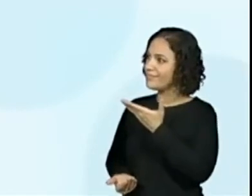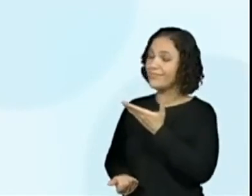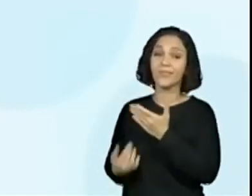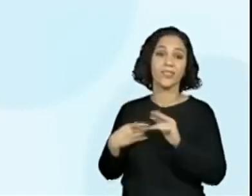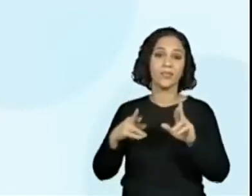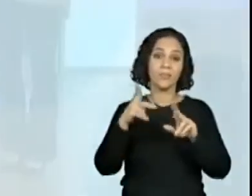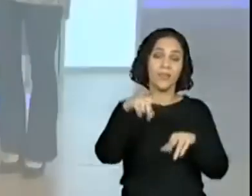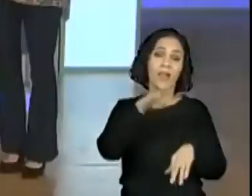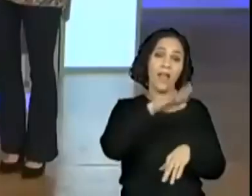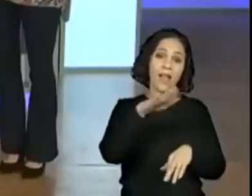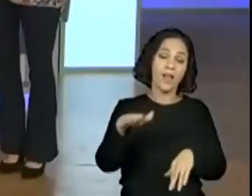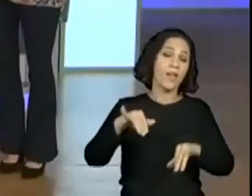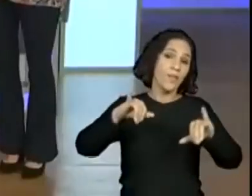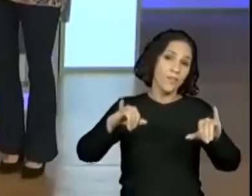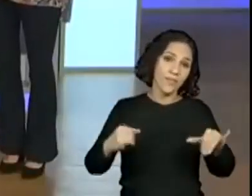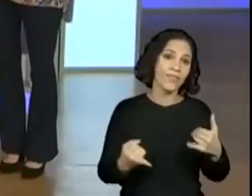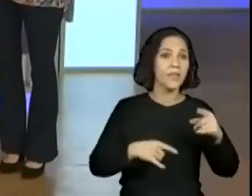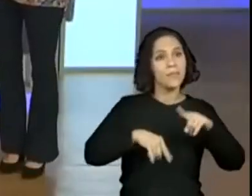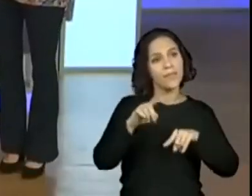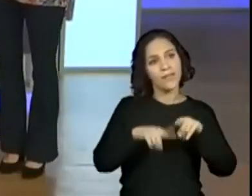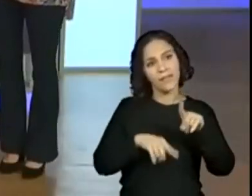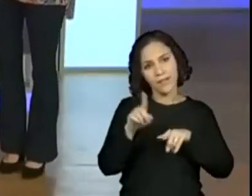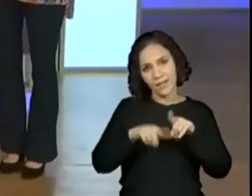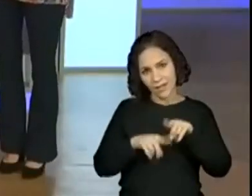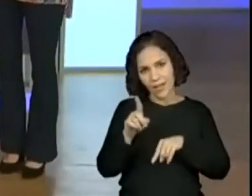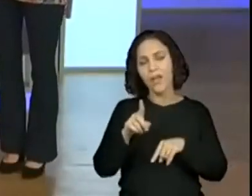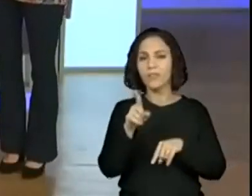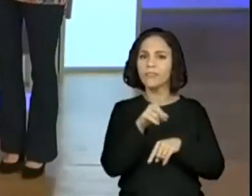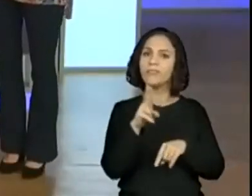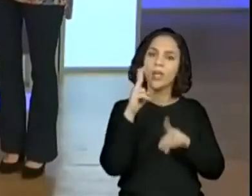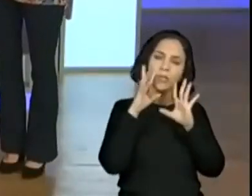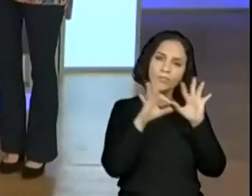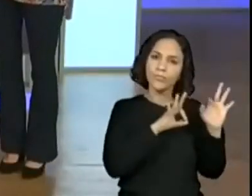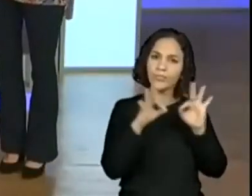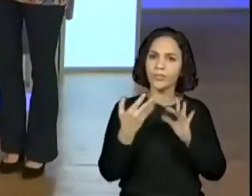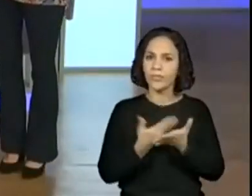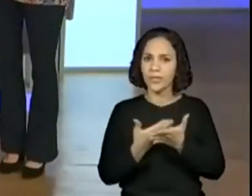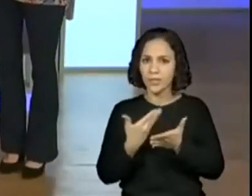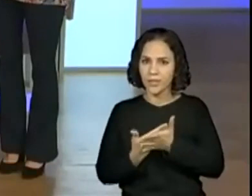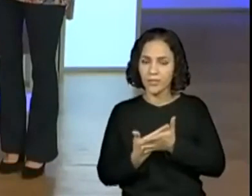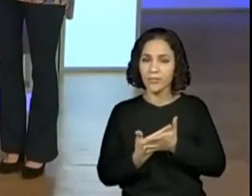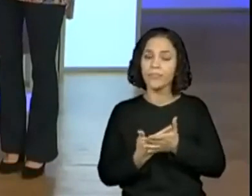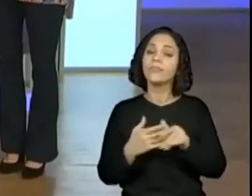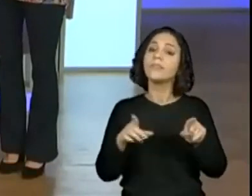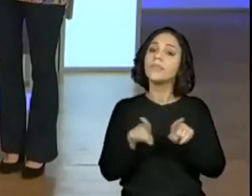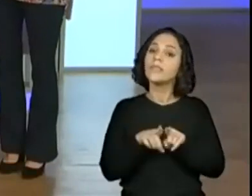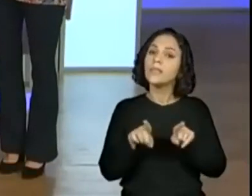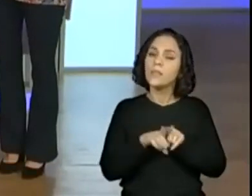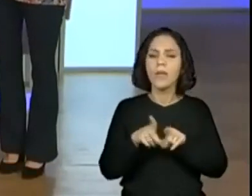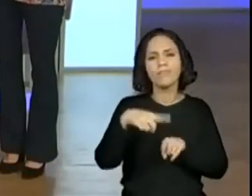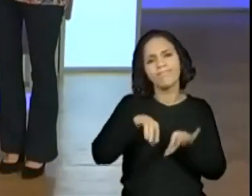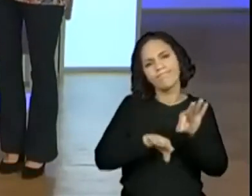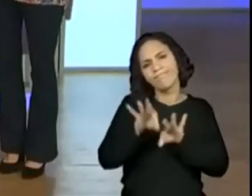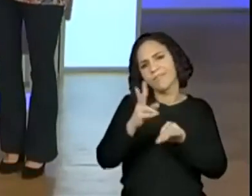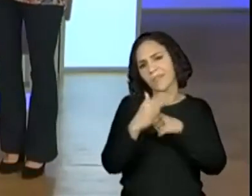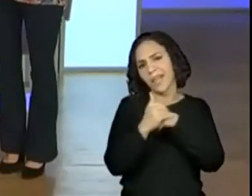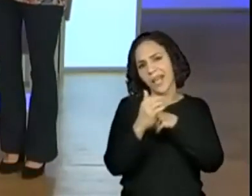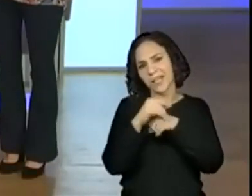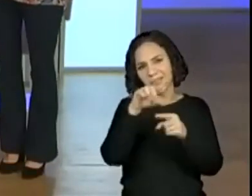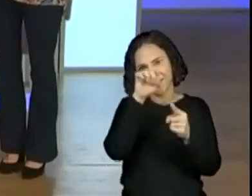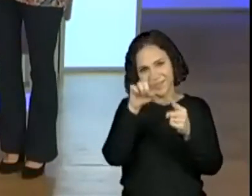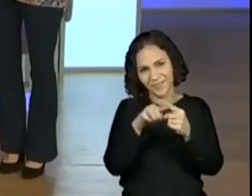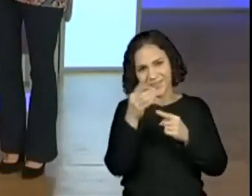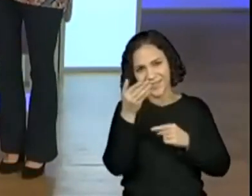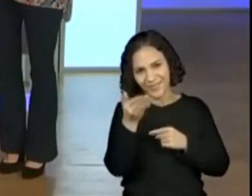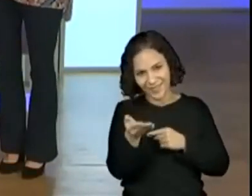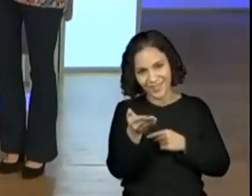aproveitado bastante, estejam com o material em mãos para estar acompanhando essas aulas, que sempre, sempre é realizada com muito carinho, professora? Com